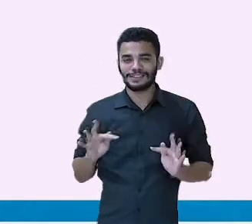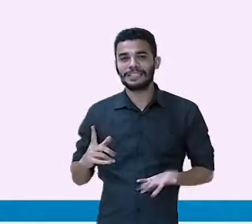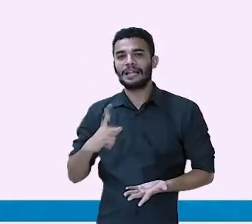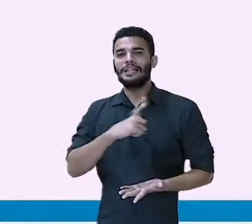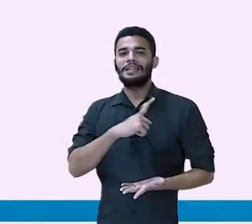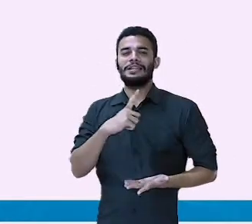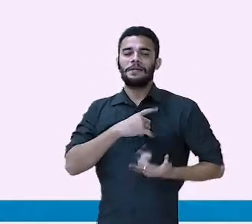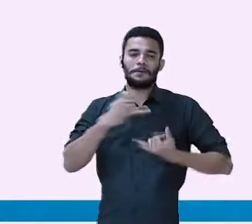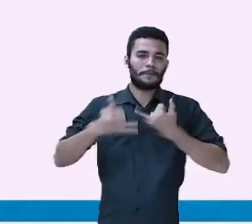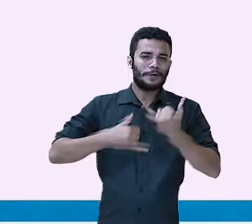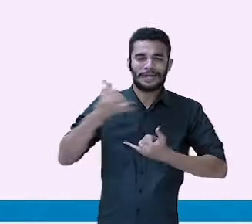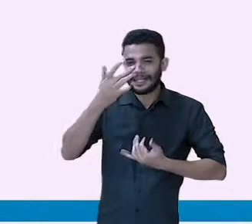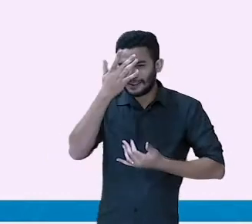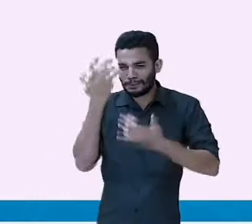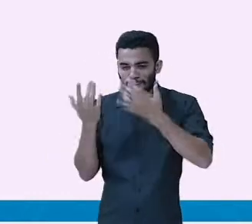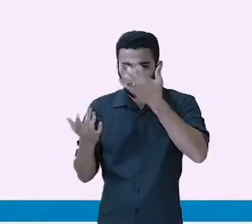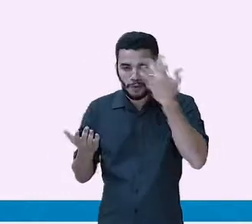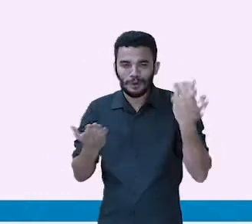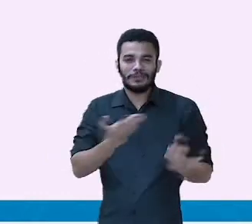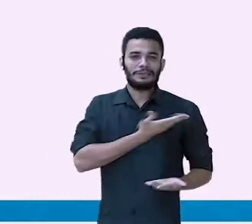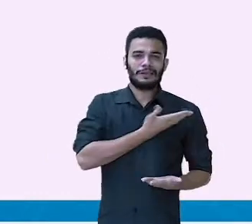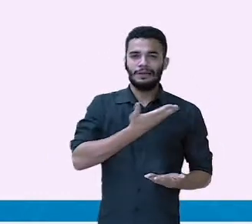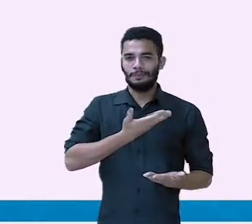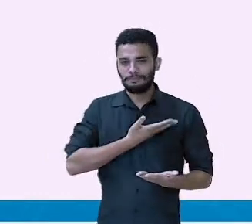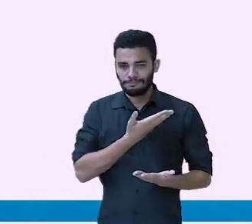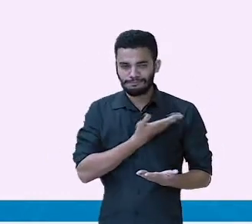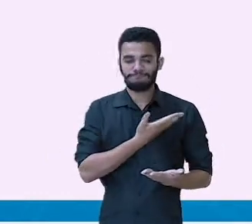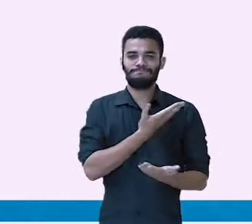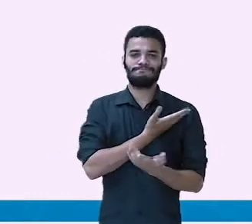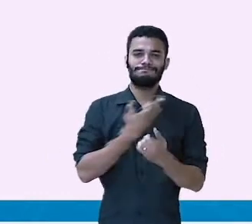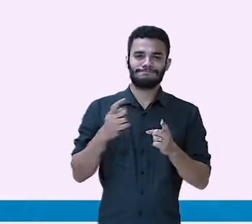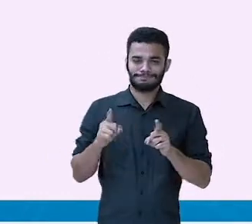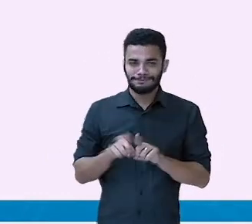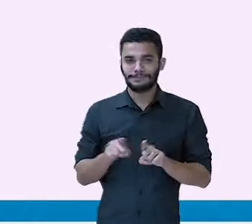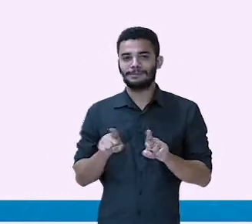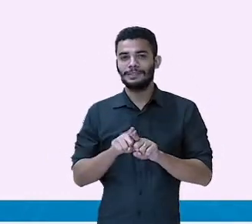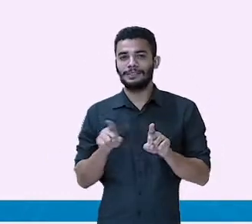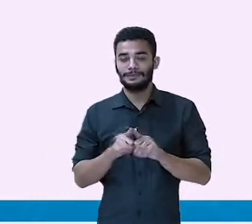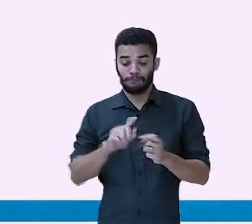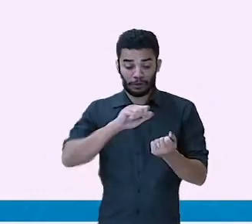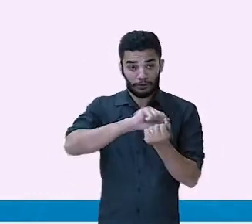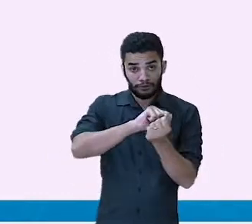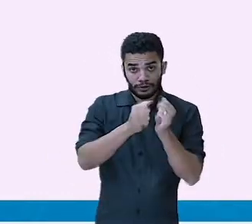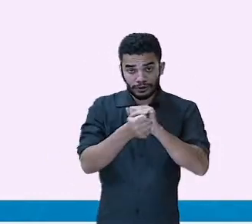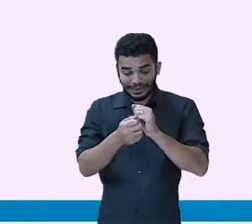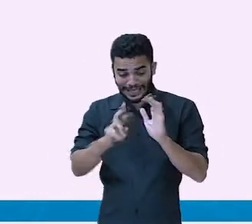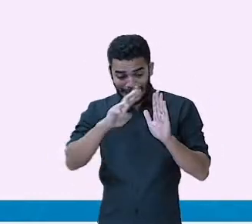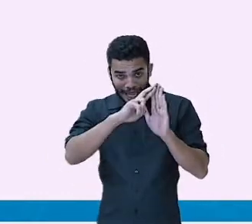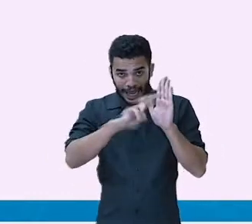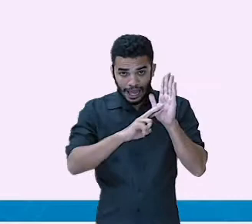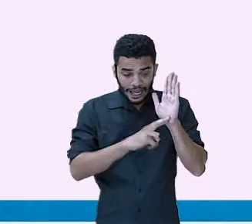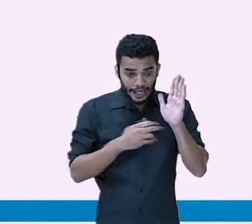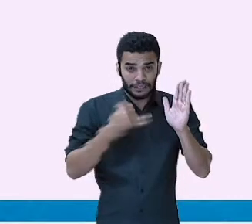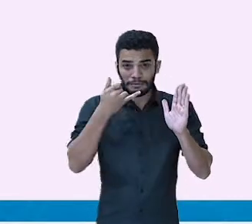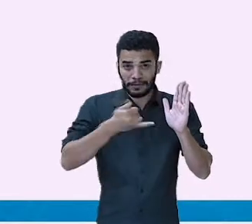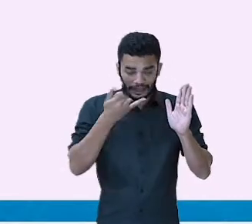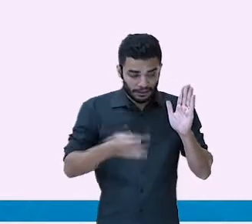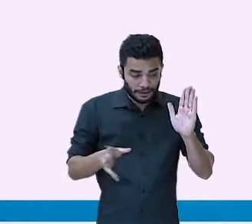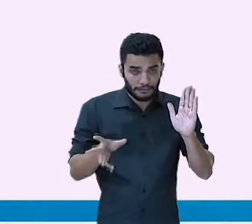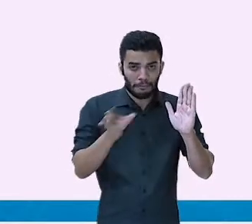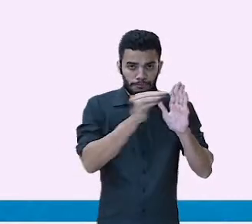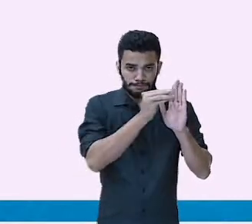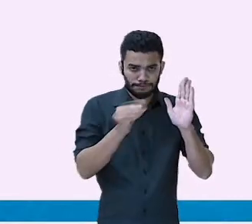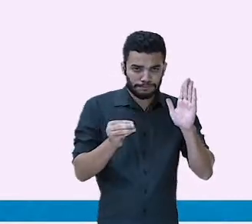toda a liberdade para criar jogos e brincadeiras, adaptar novas regras e é isso que nós vamos